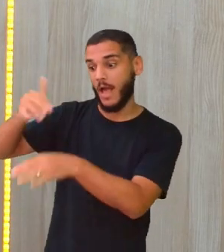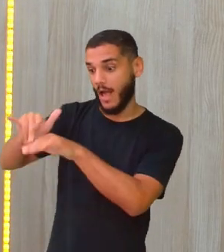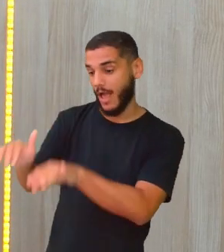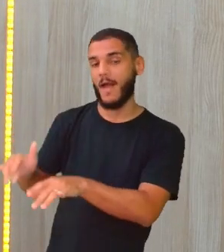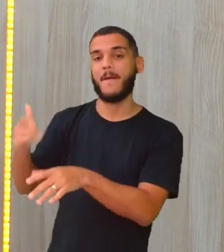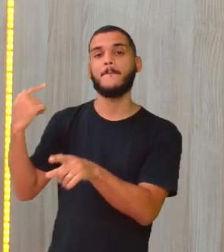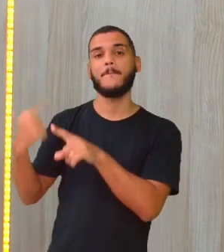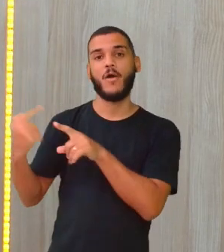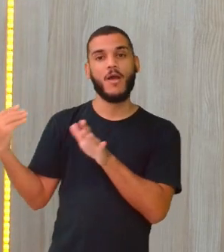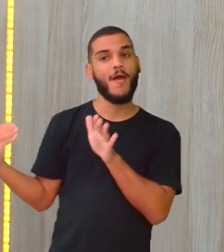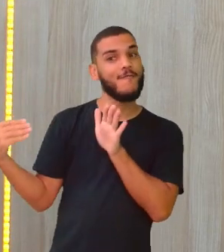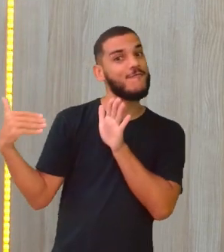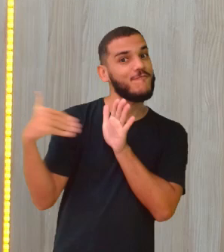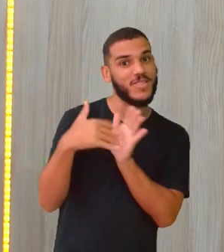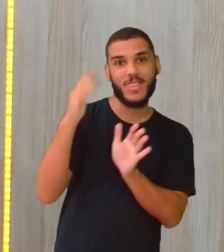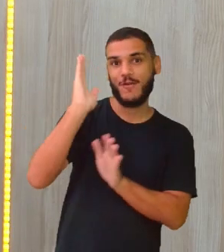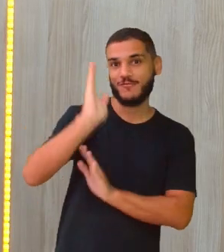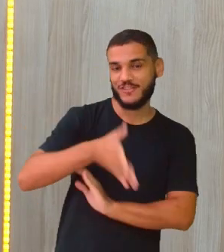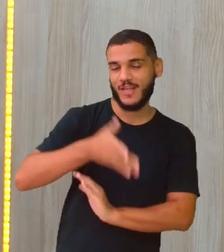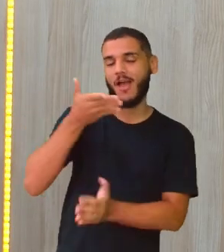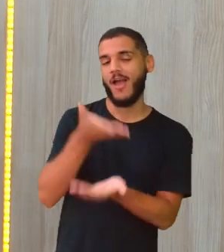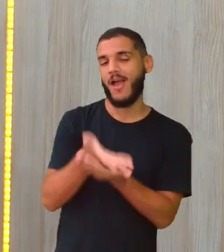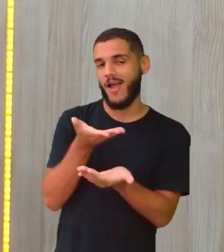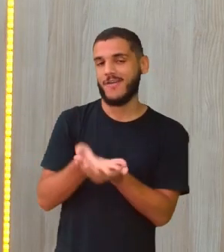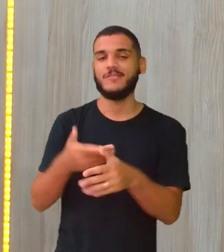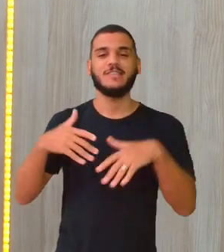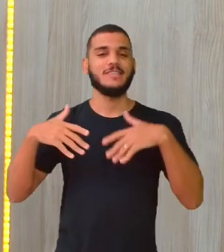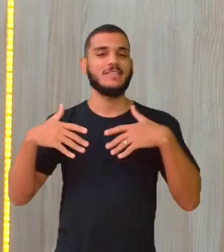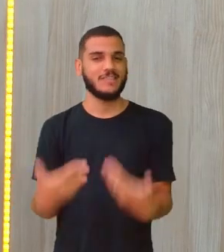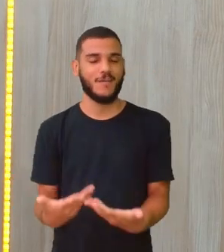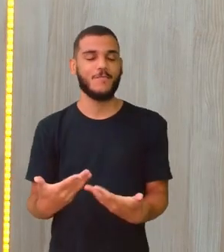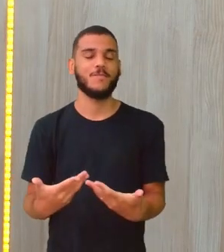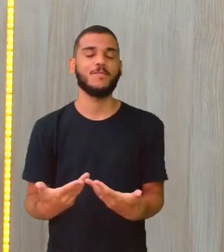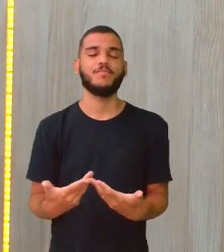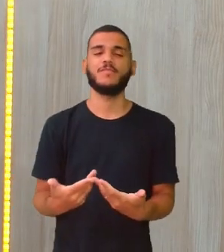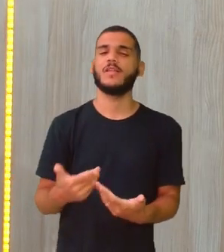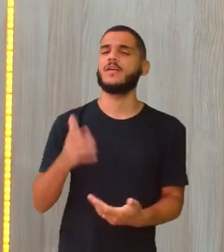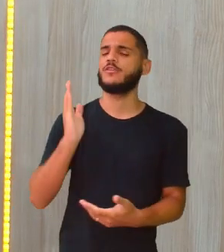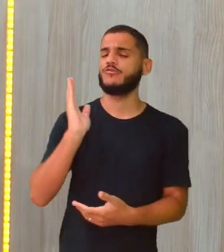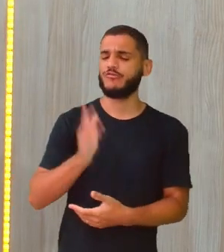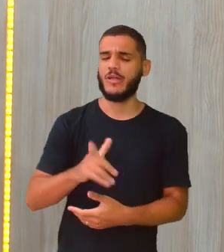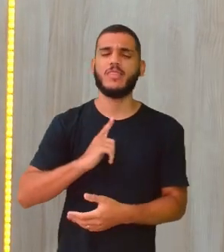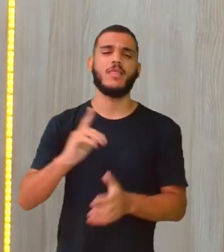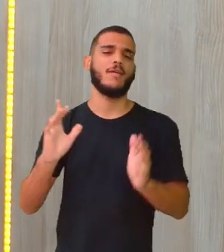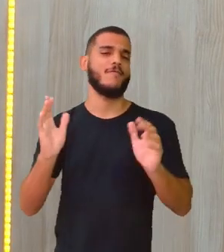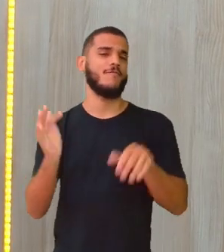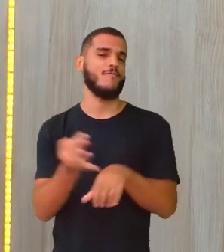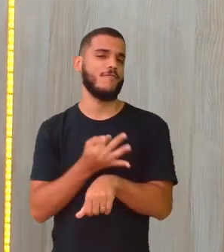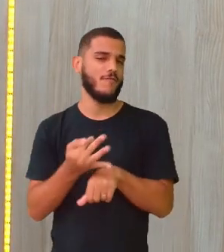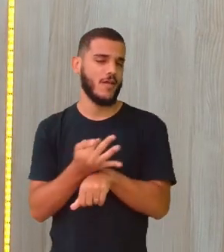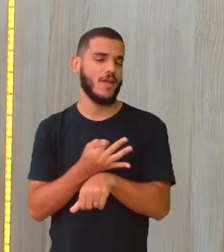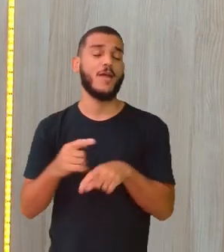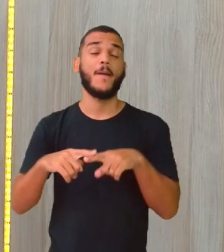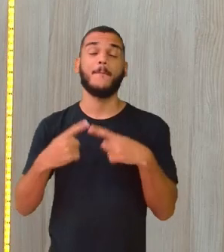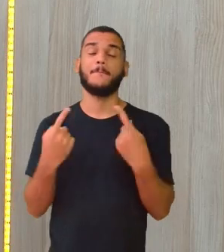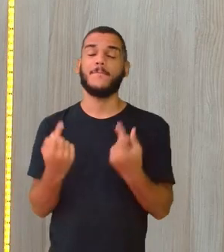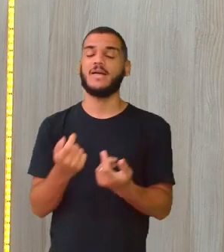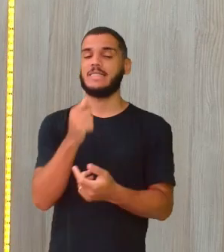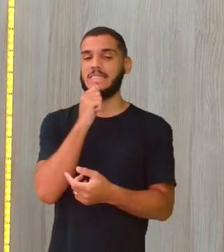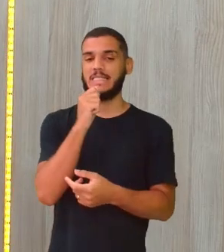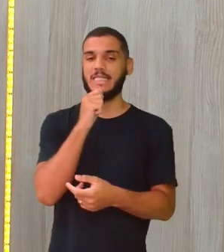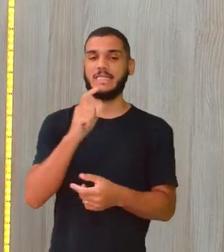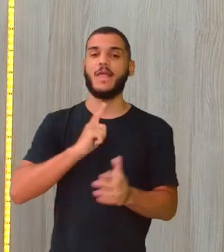reta final, né? Dessas aulas e tudo mais. Já, já chega a férias, mas ainda tem um pouquinho aí de